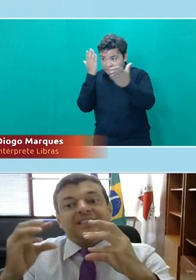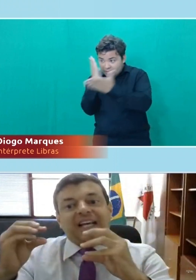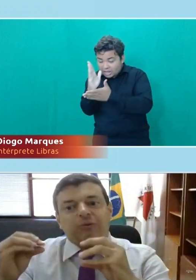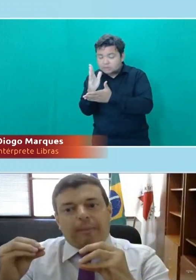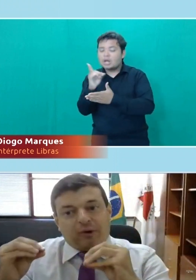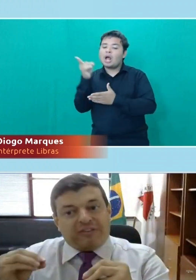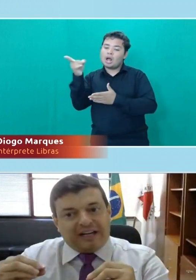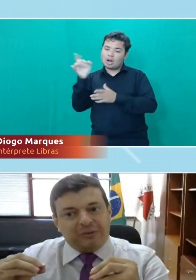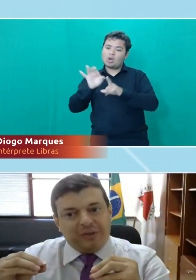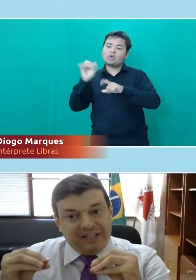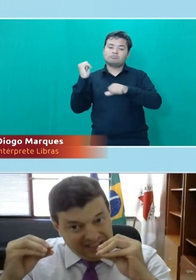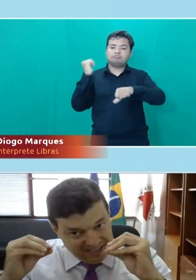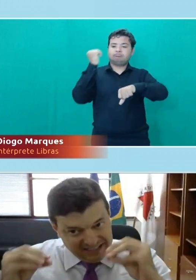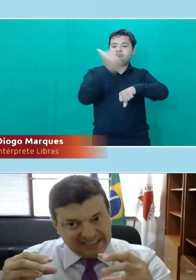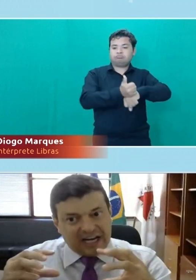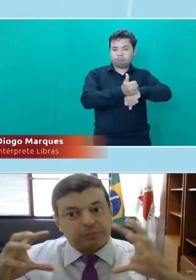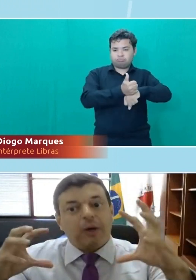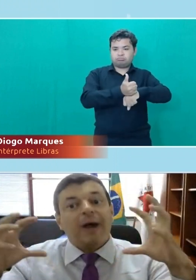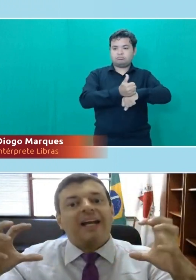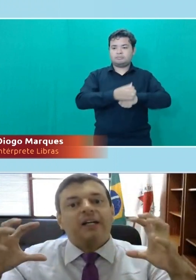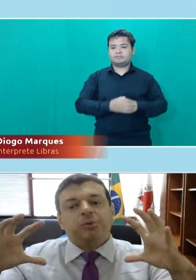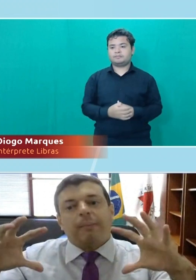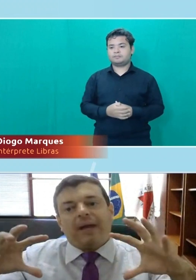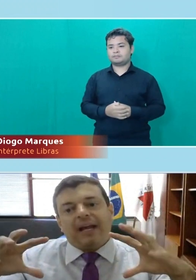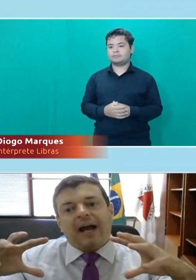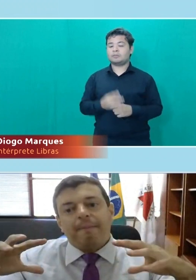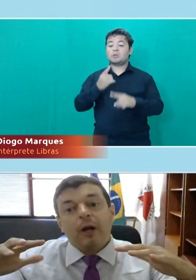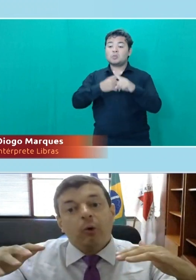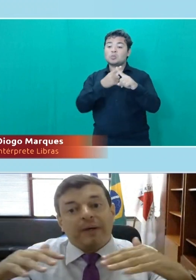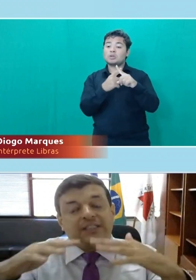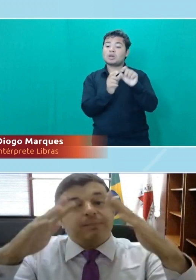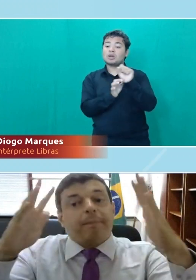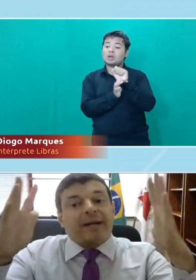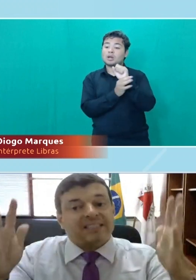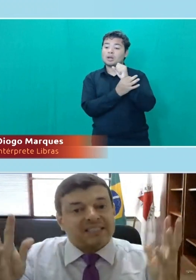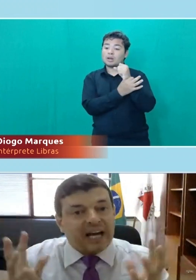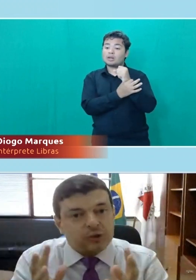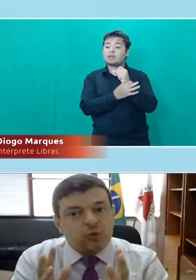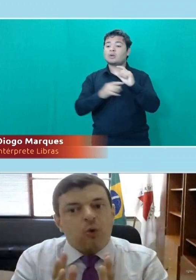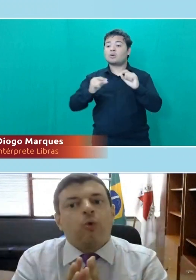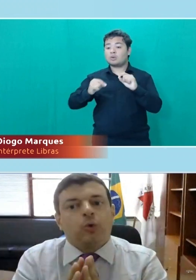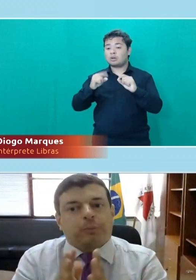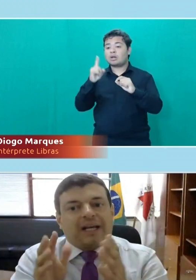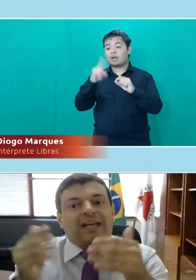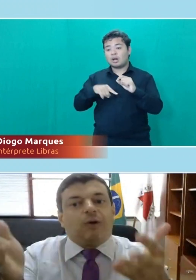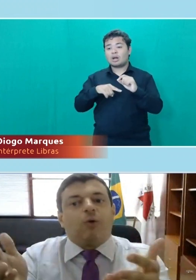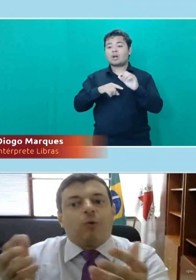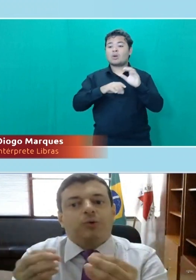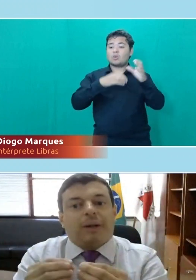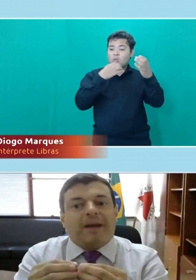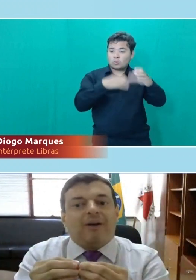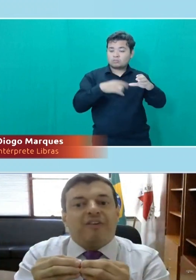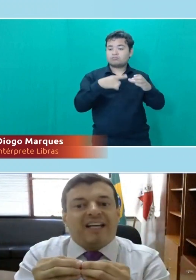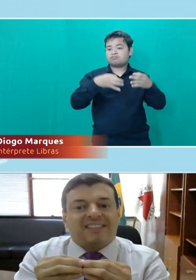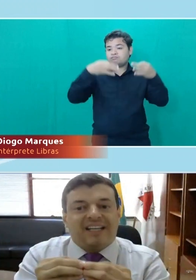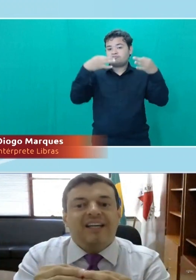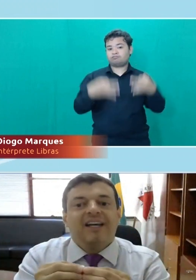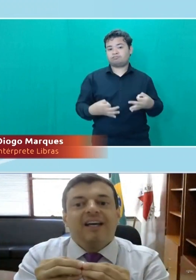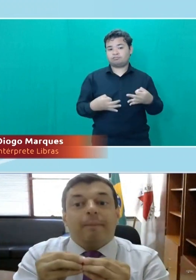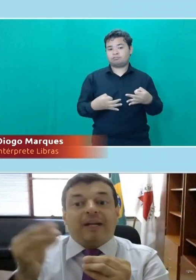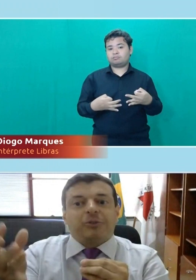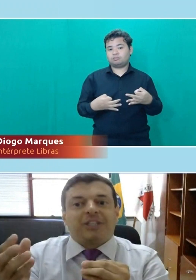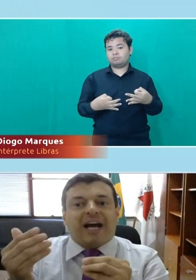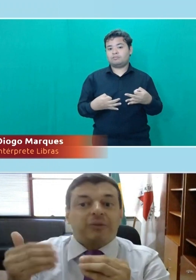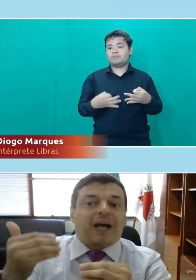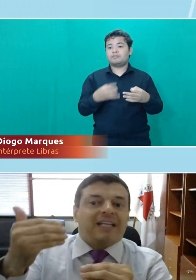para cotas, e sendo aprovado, nesse caso, que aí eu garanto também o princípio da praticidade do concurso, para que aquele concurso também não venha a